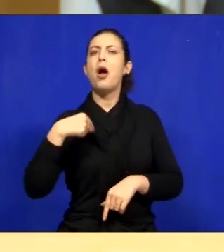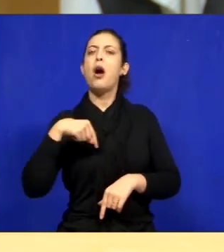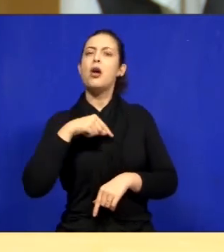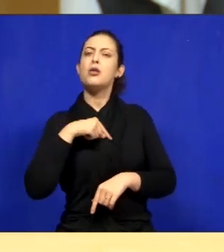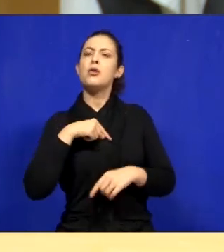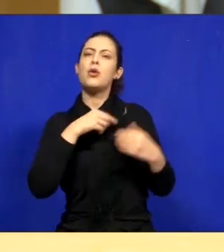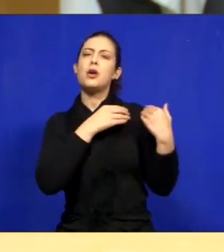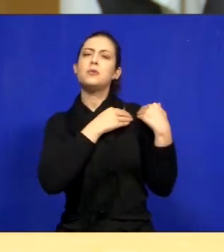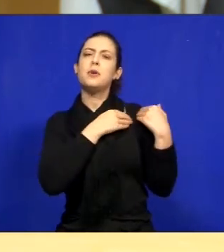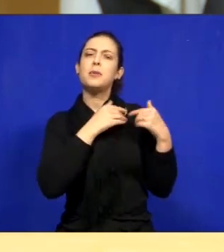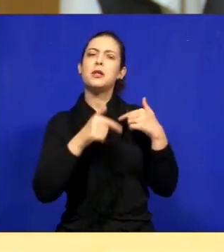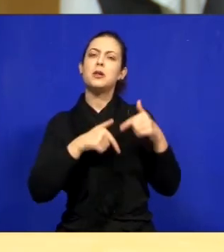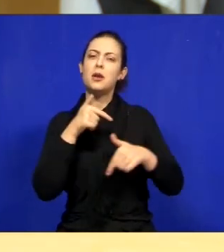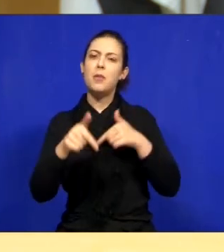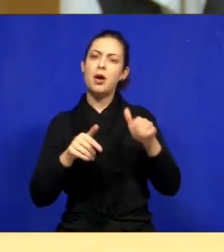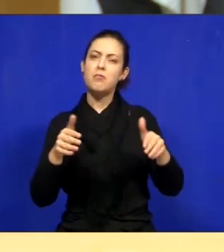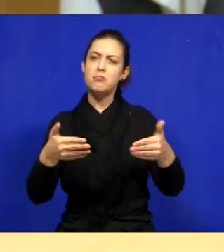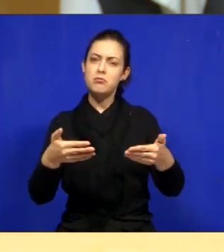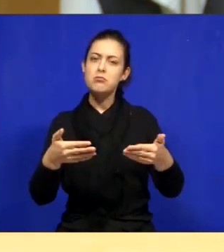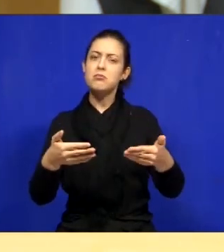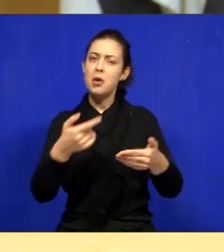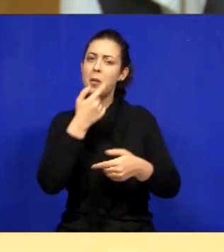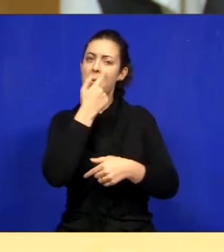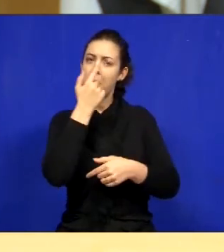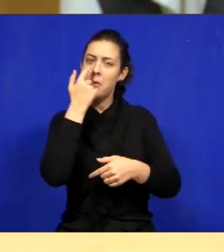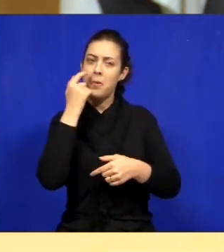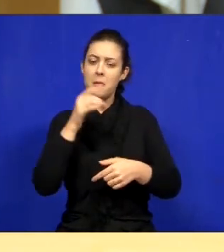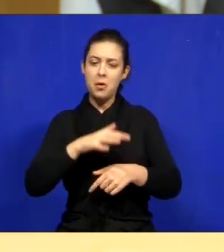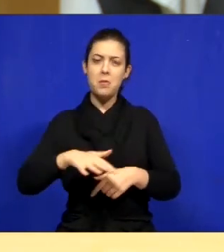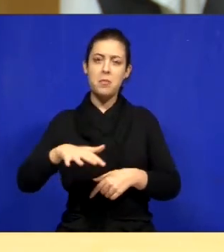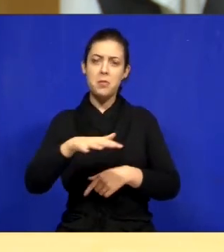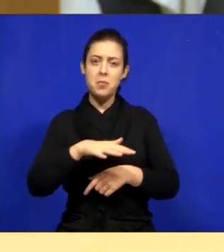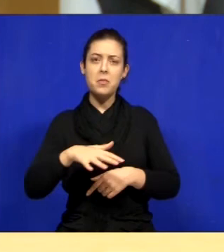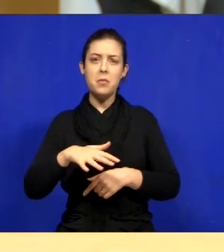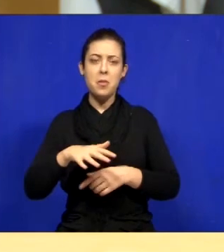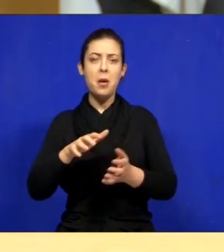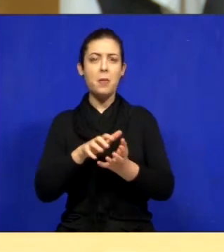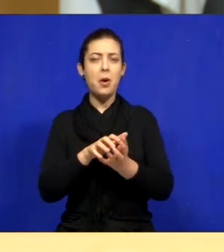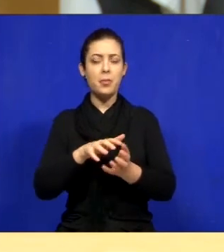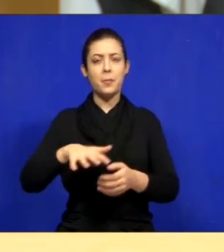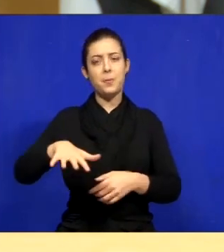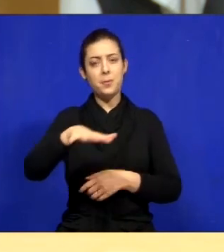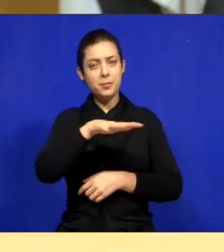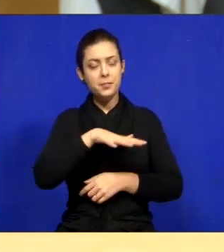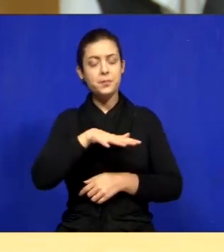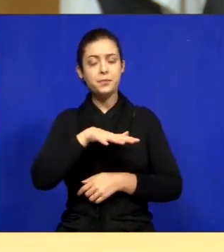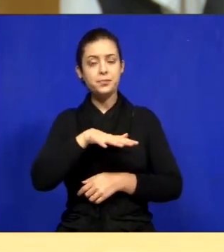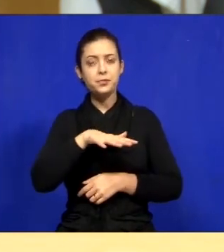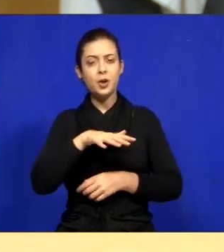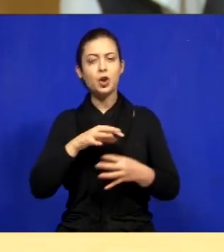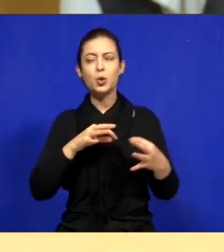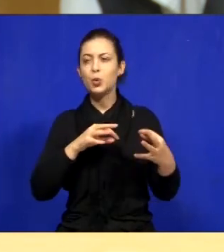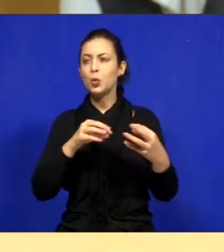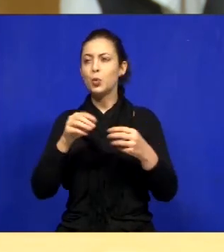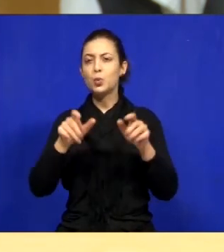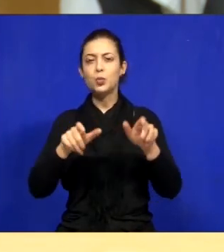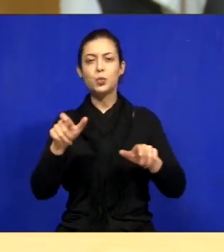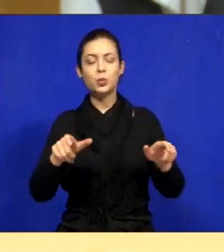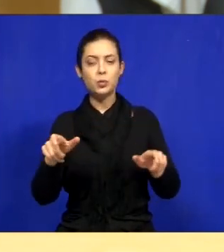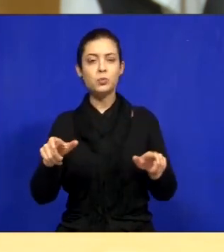tem certeza disso. Povo do Parque Minha Lua, povo de Jacareí, todos os munícipes,